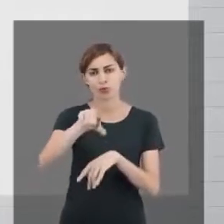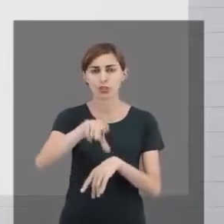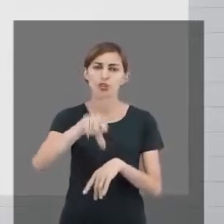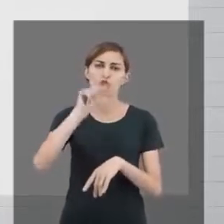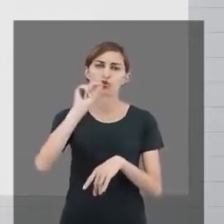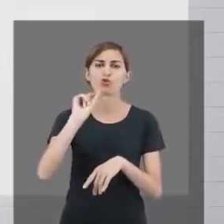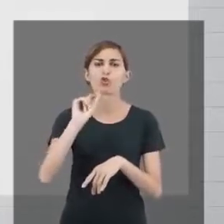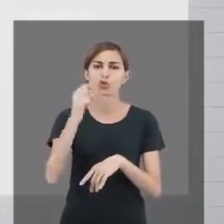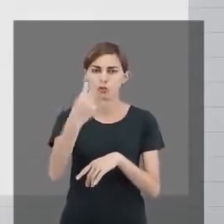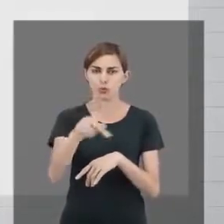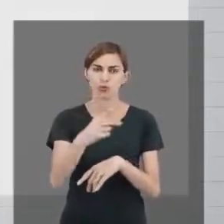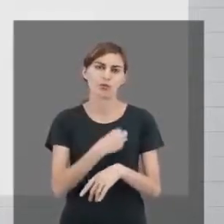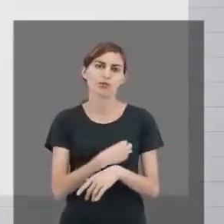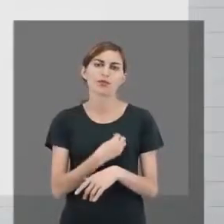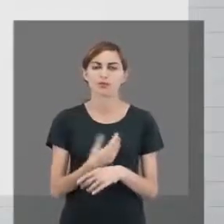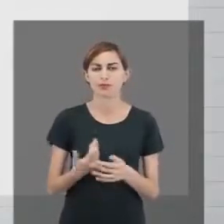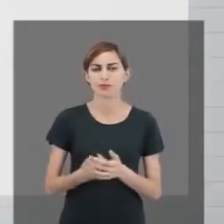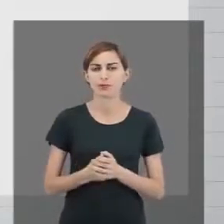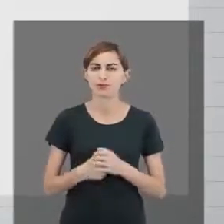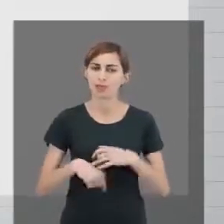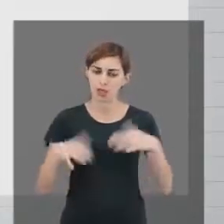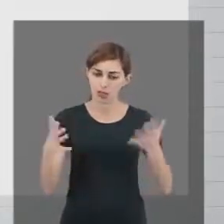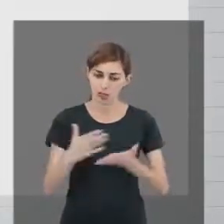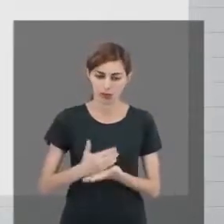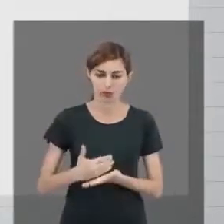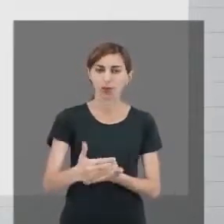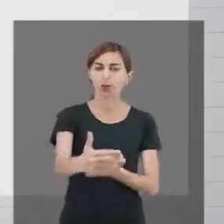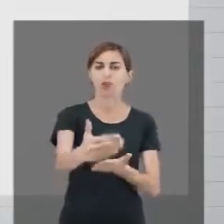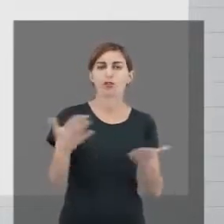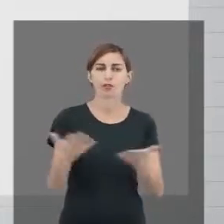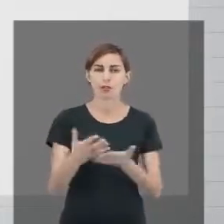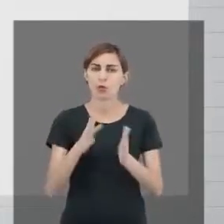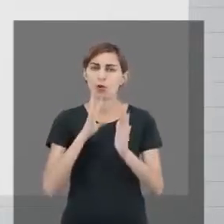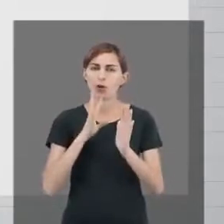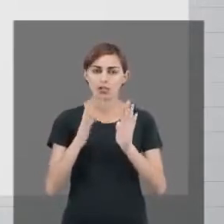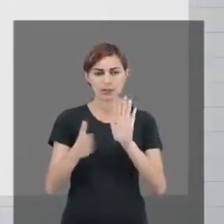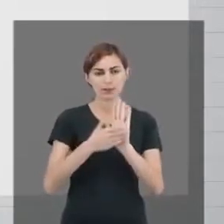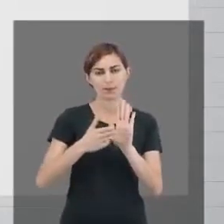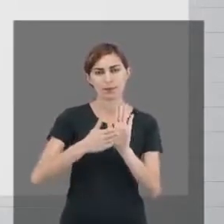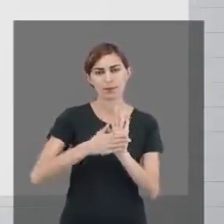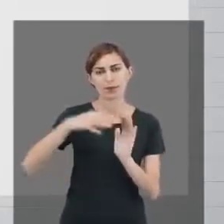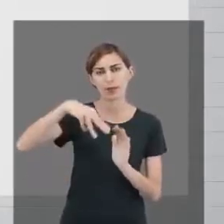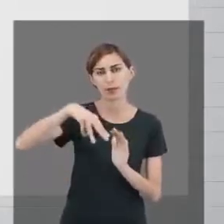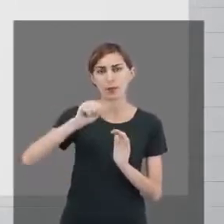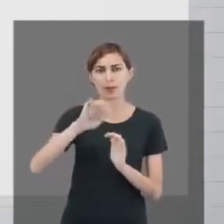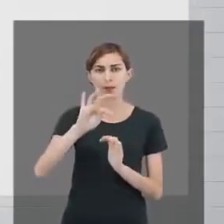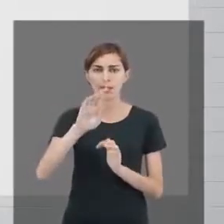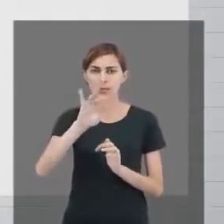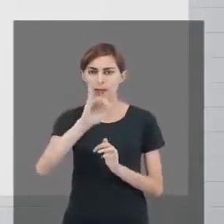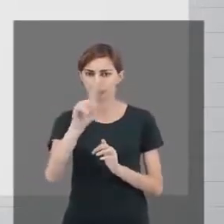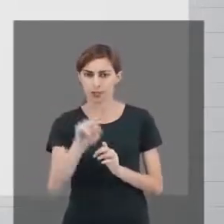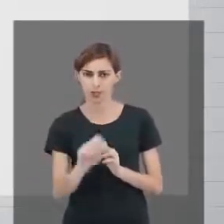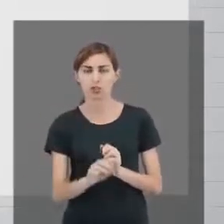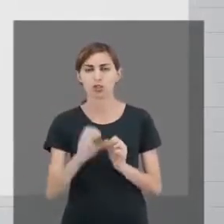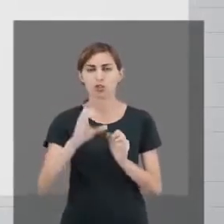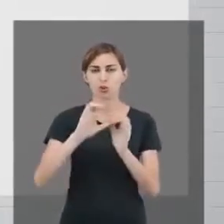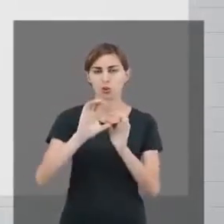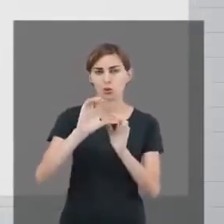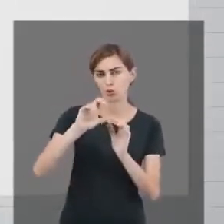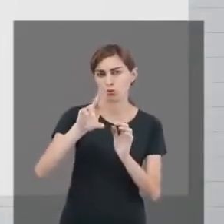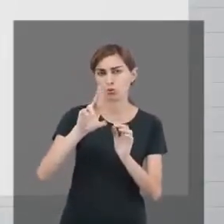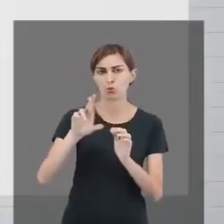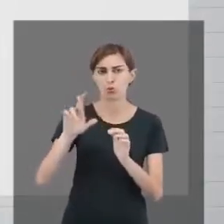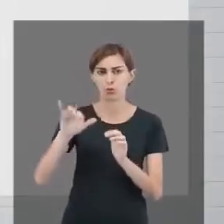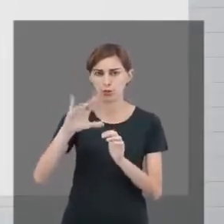escolheu para a sua vida. A gente agora vai conhecer a matriz curricular dos nossos cursos. Todas elas são